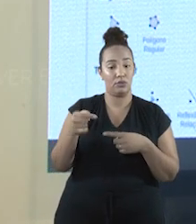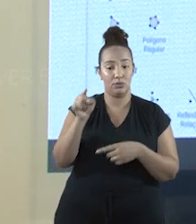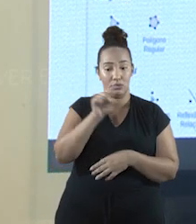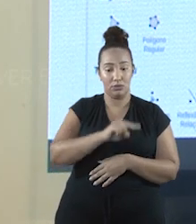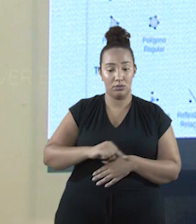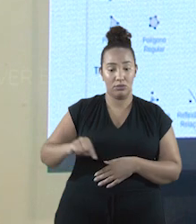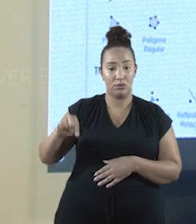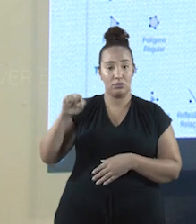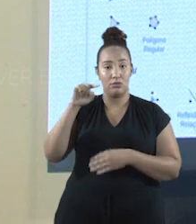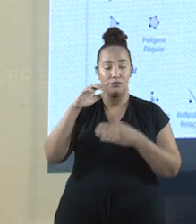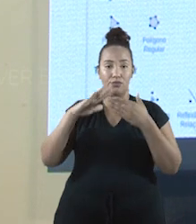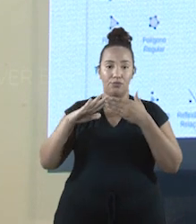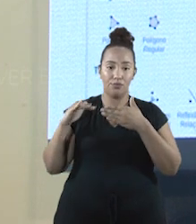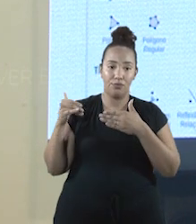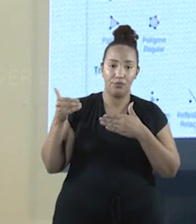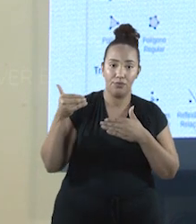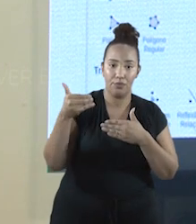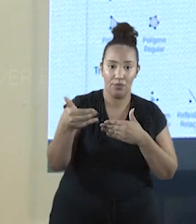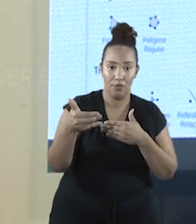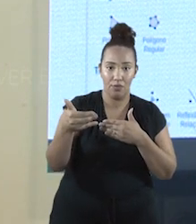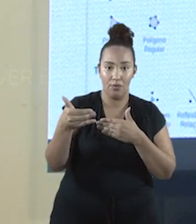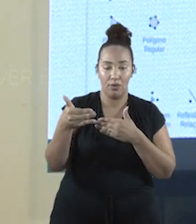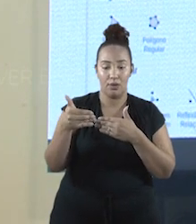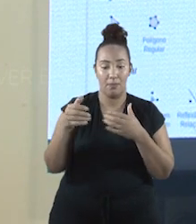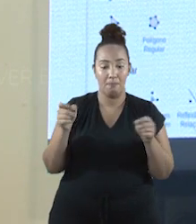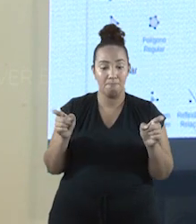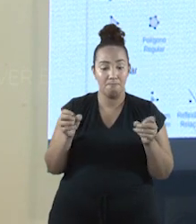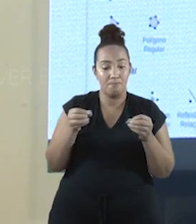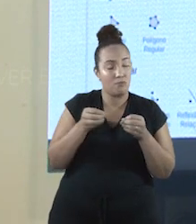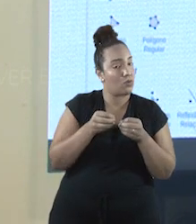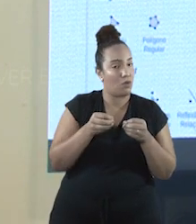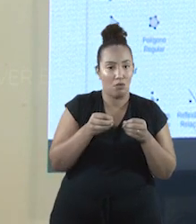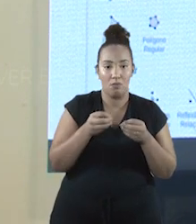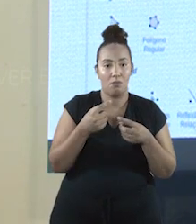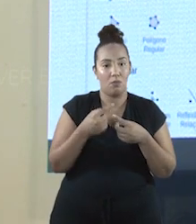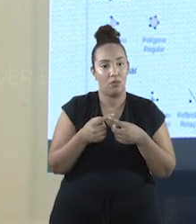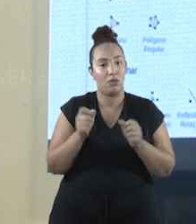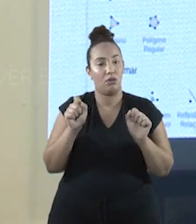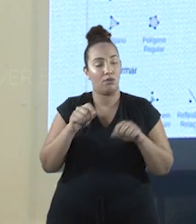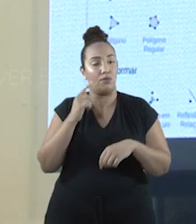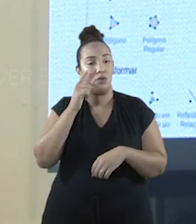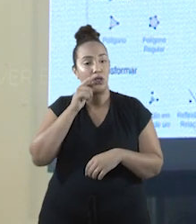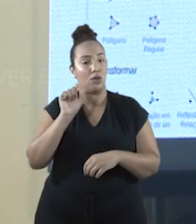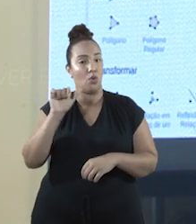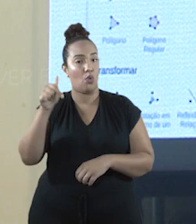círculo. mas não muito próximo para fazer o próximo círculo.